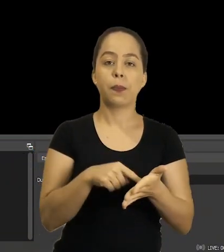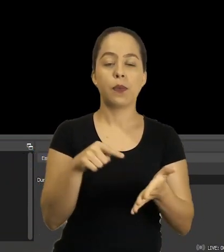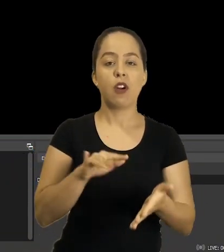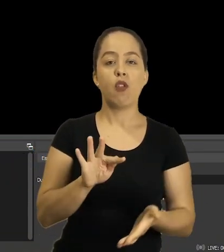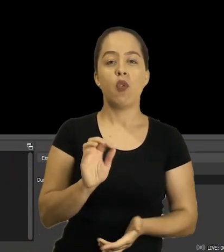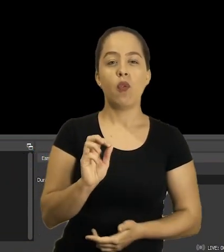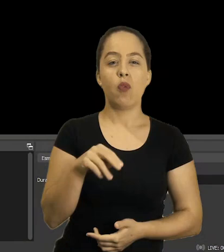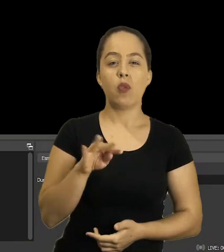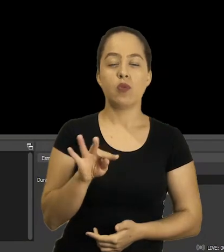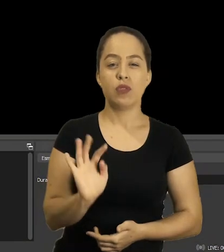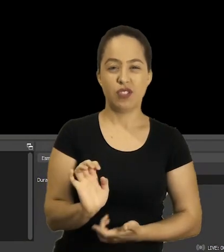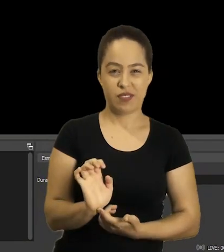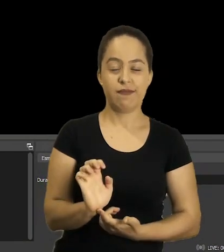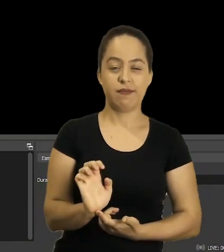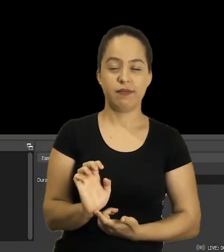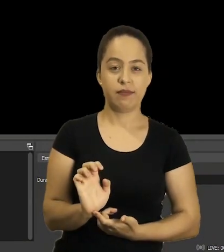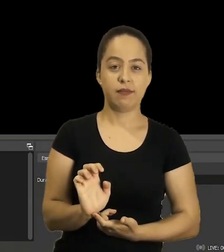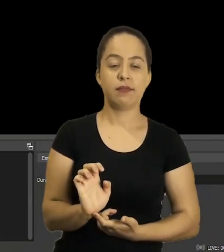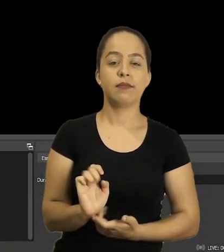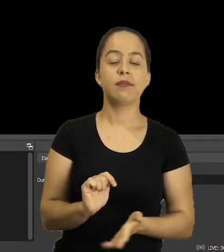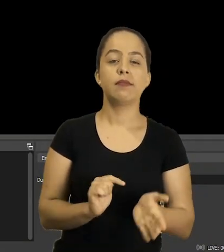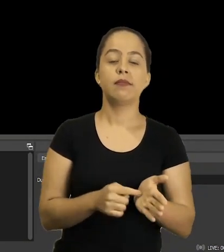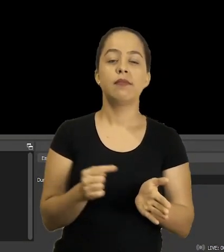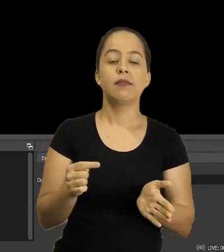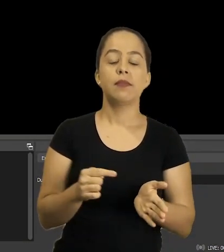Aqui a cena. Vou adicionar a fonte.